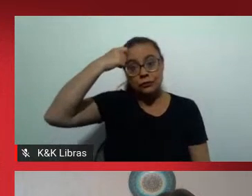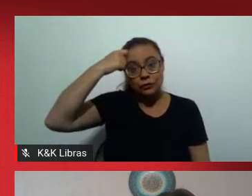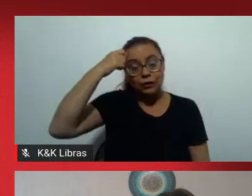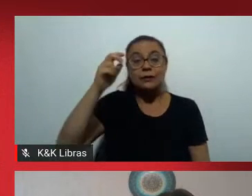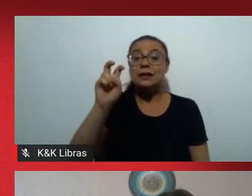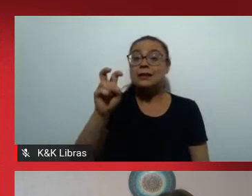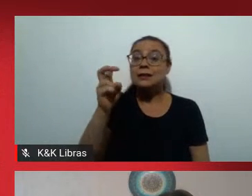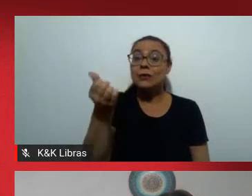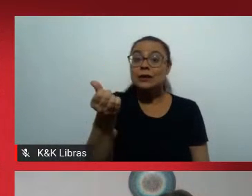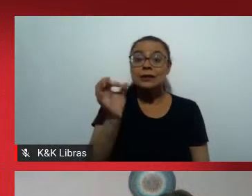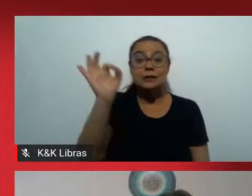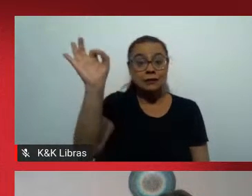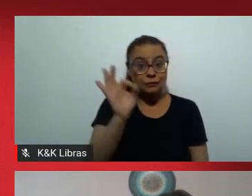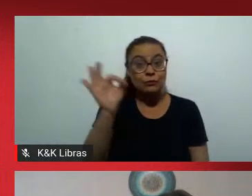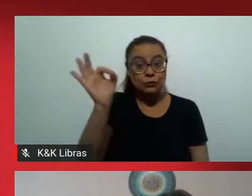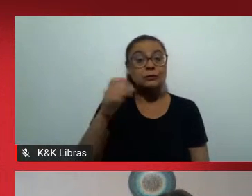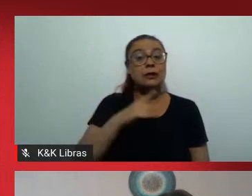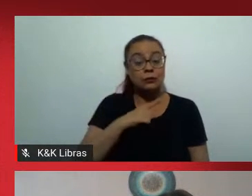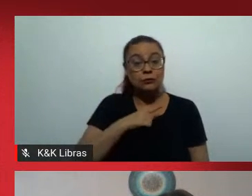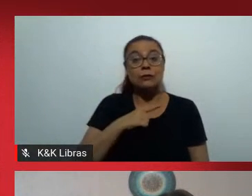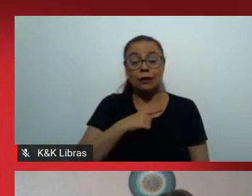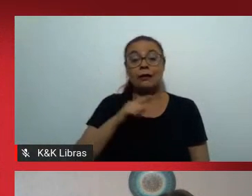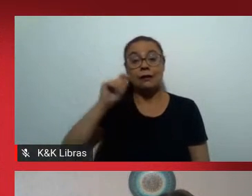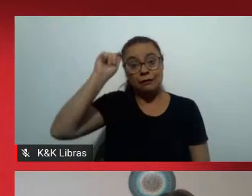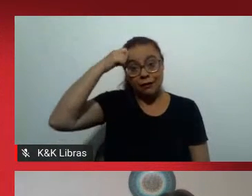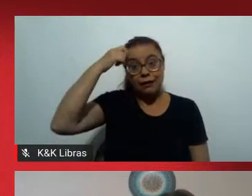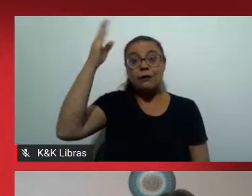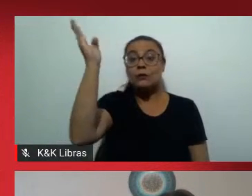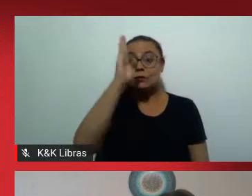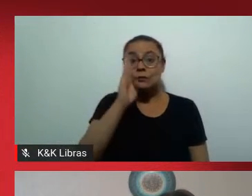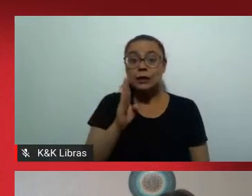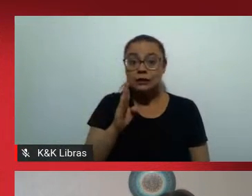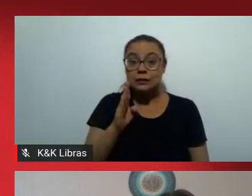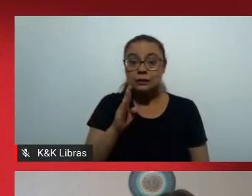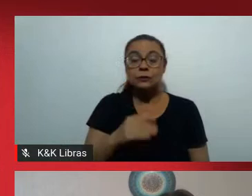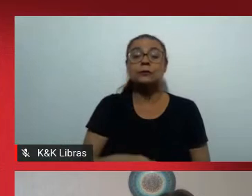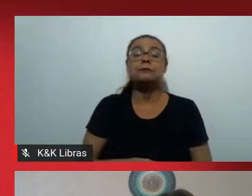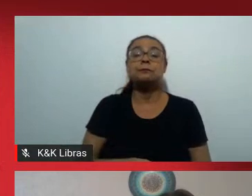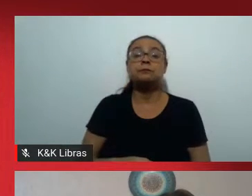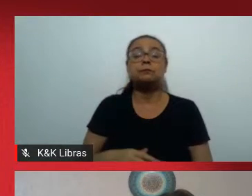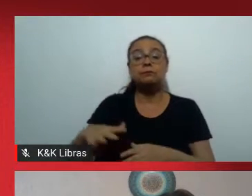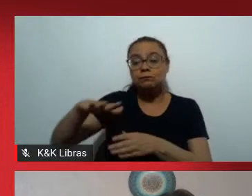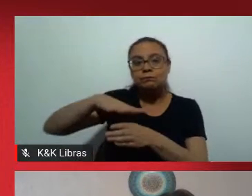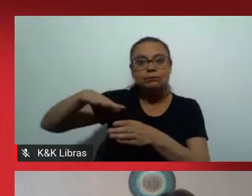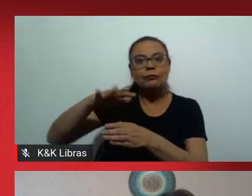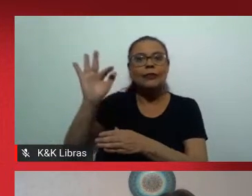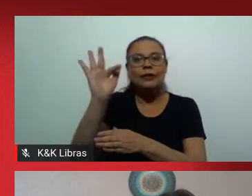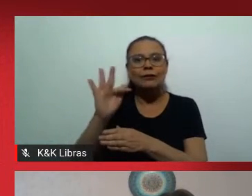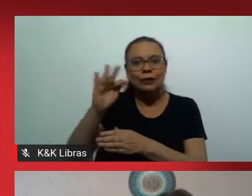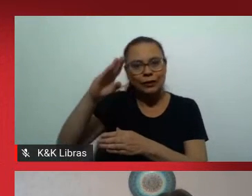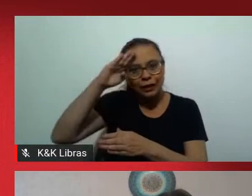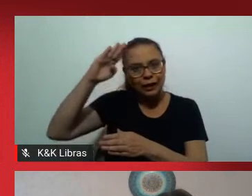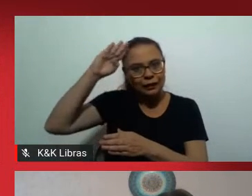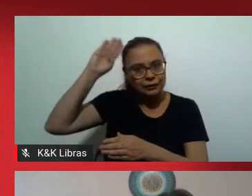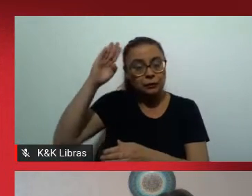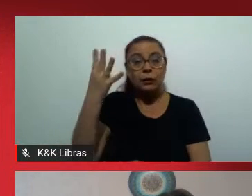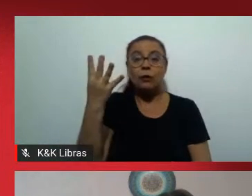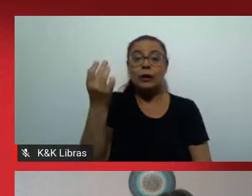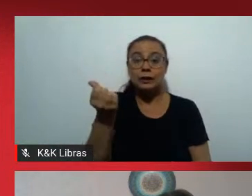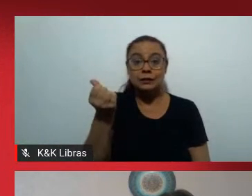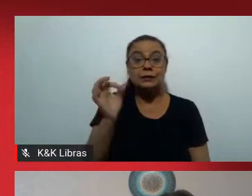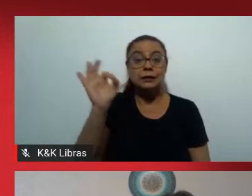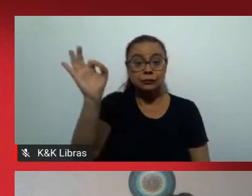população que composta por negros, nós temos aí na academia 43% dos que se declaram brancos em